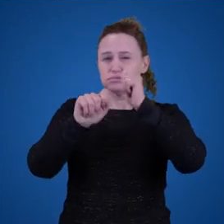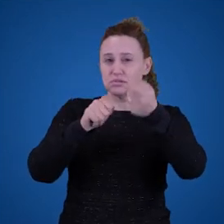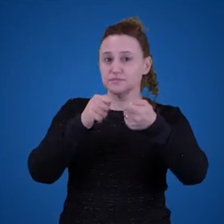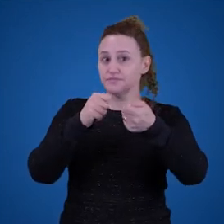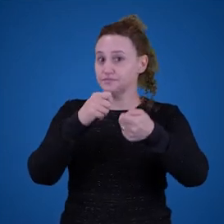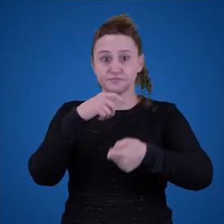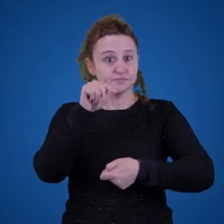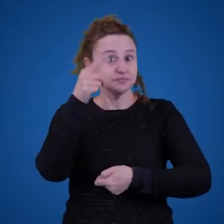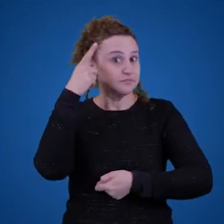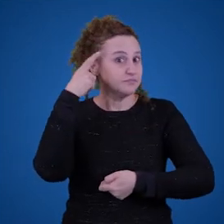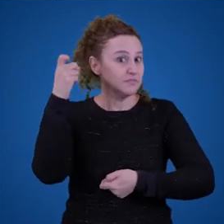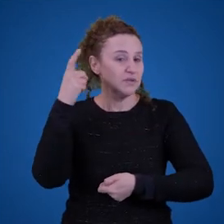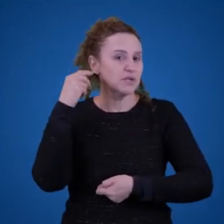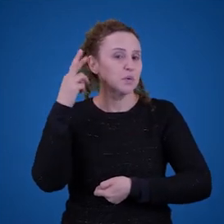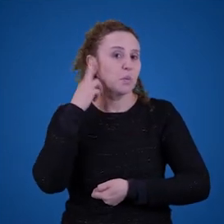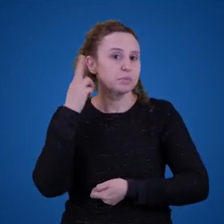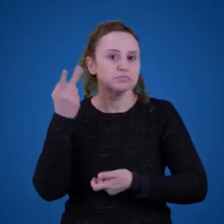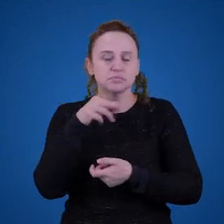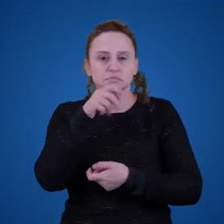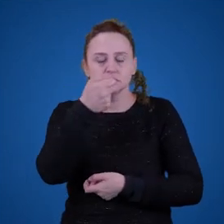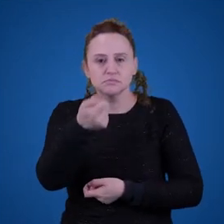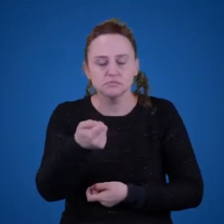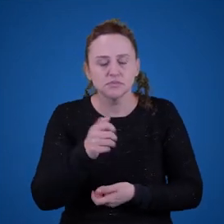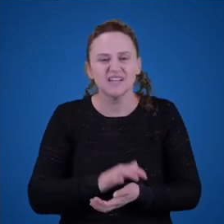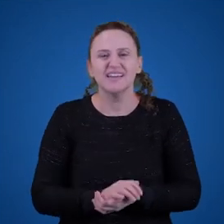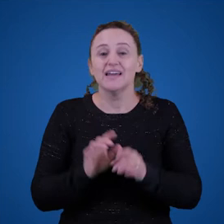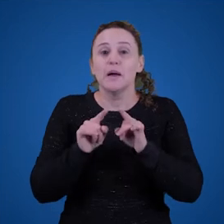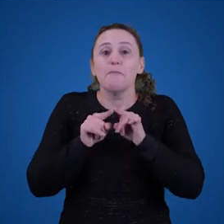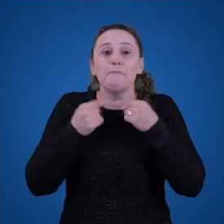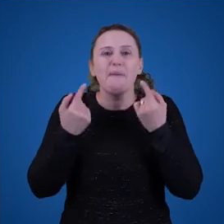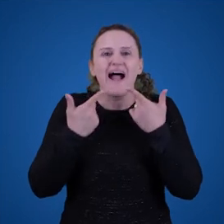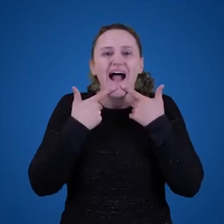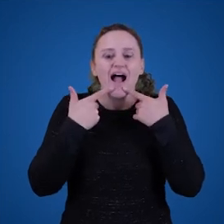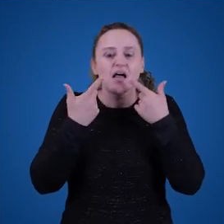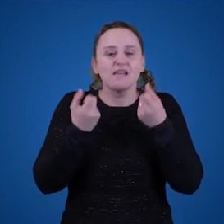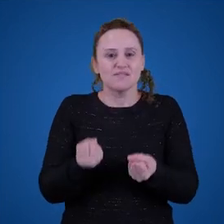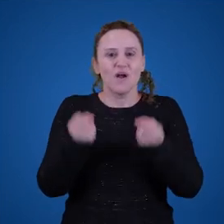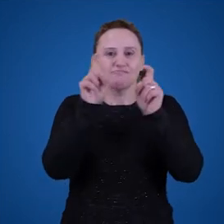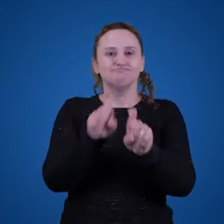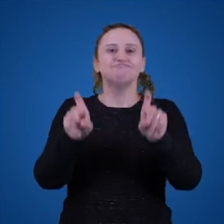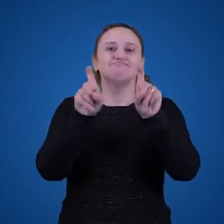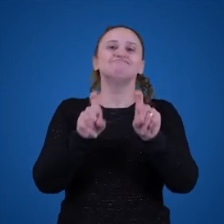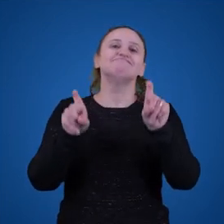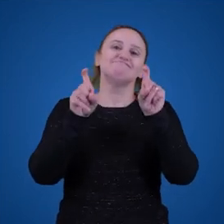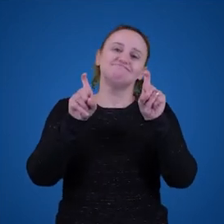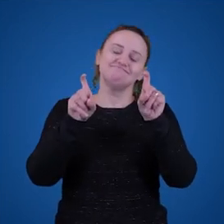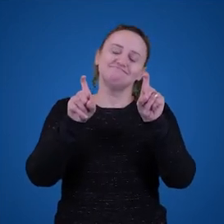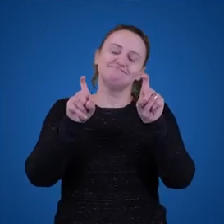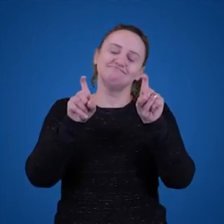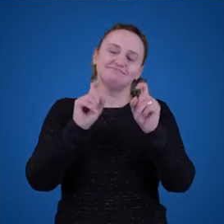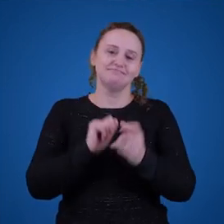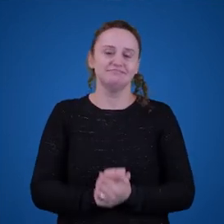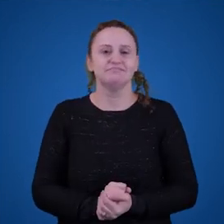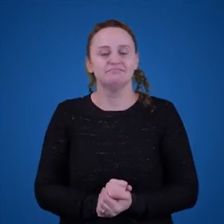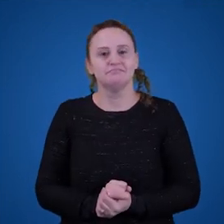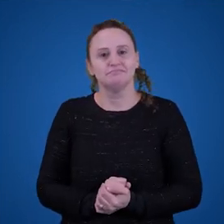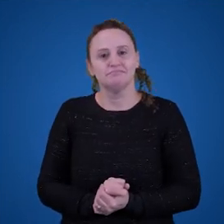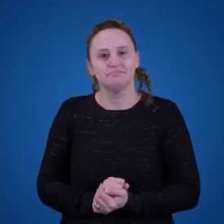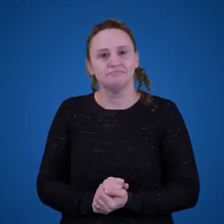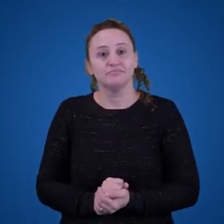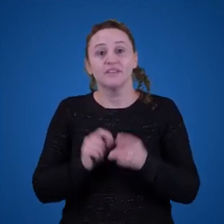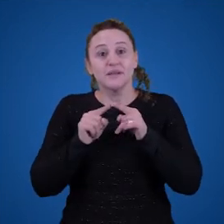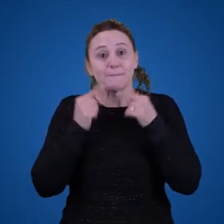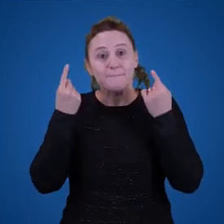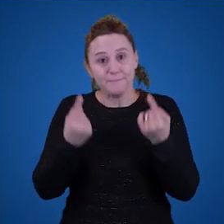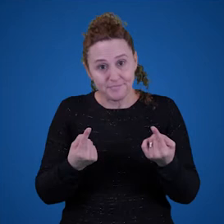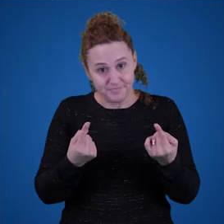som, mas uma série de símbolos que é uma linguagem, literalmente uma linguagem. Então, mas se a gente